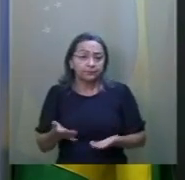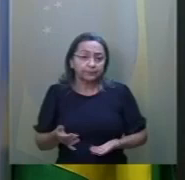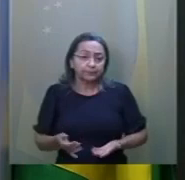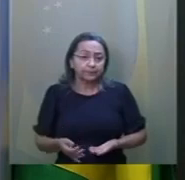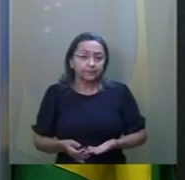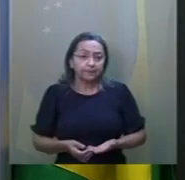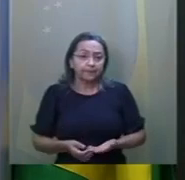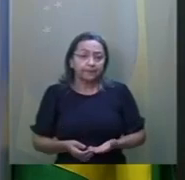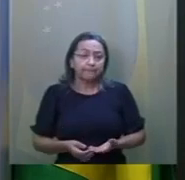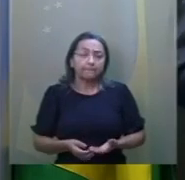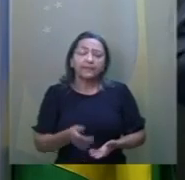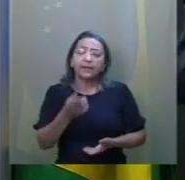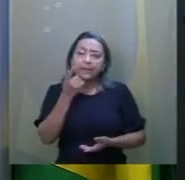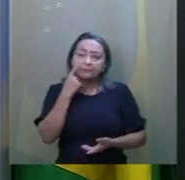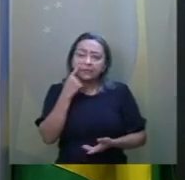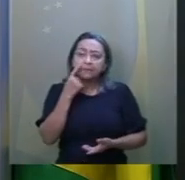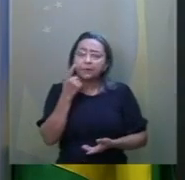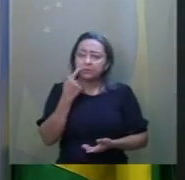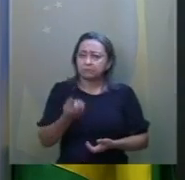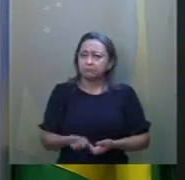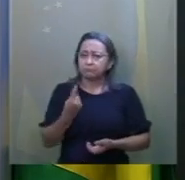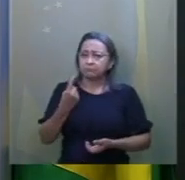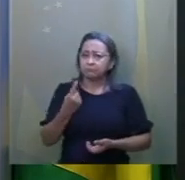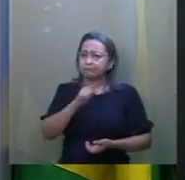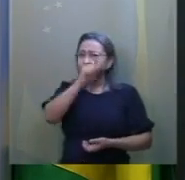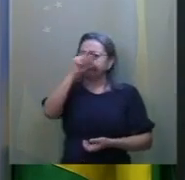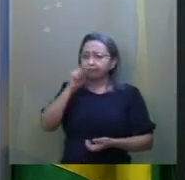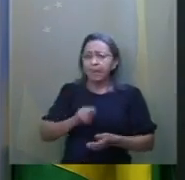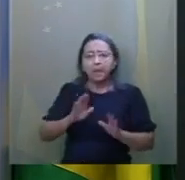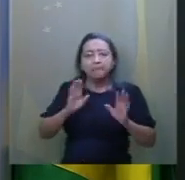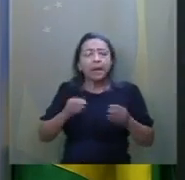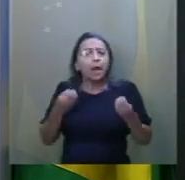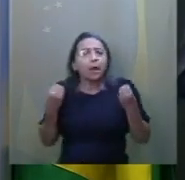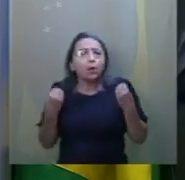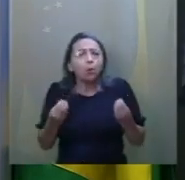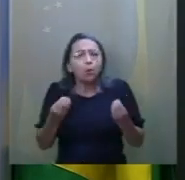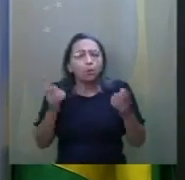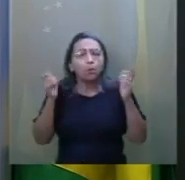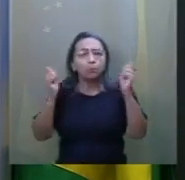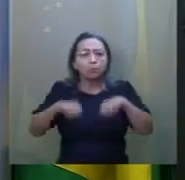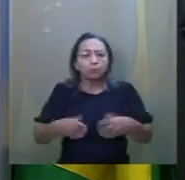Aí você pode estar se perguntando, mas como isso é possível?